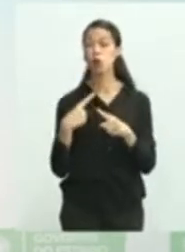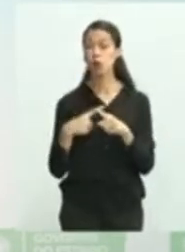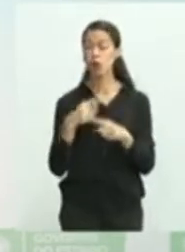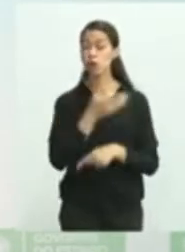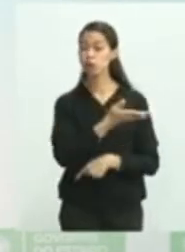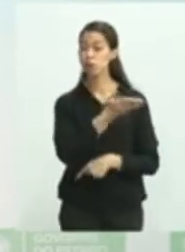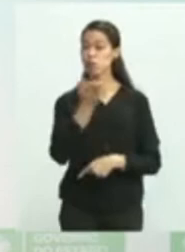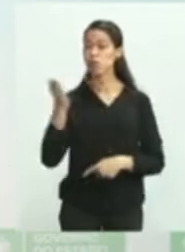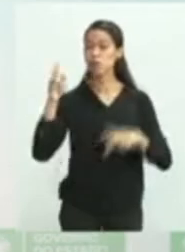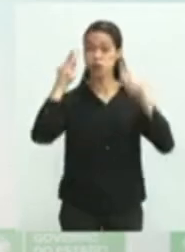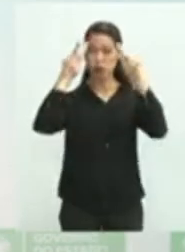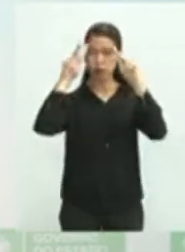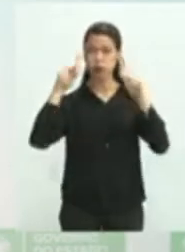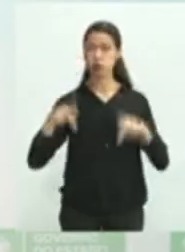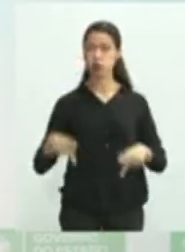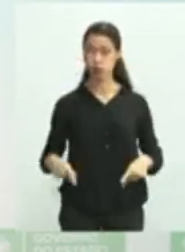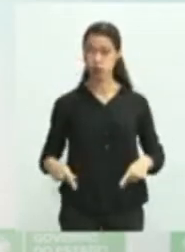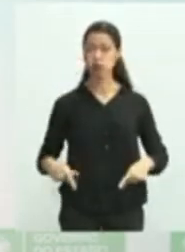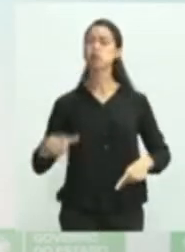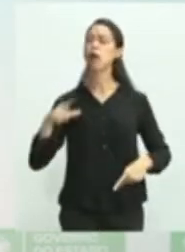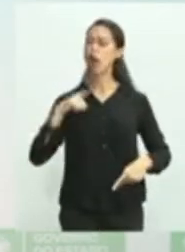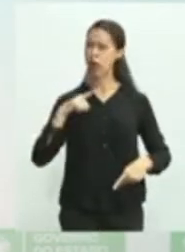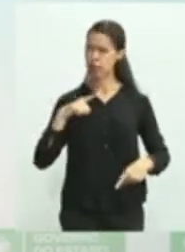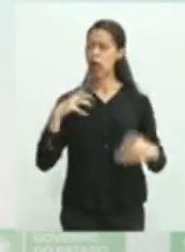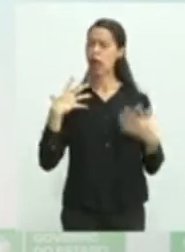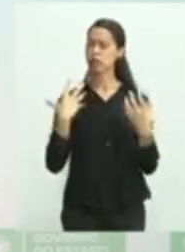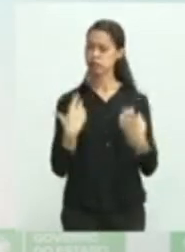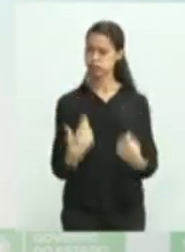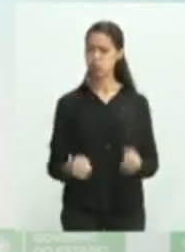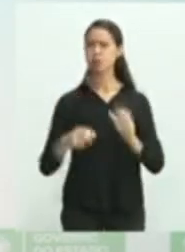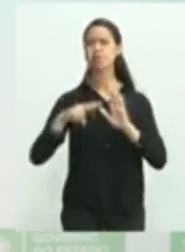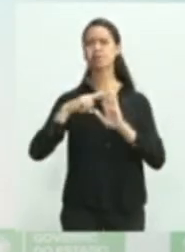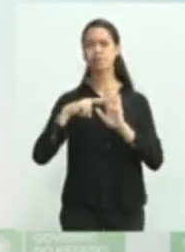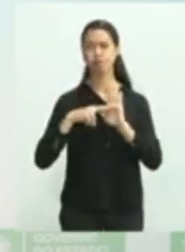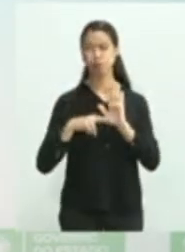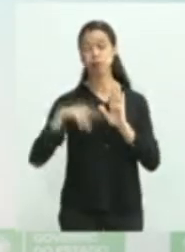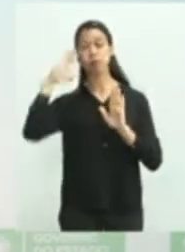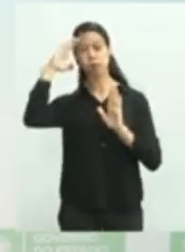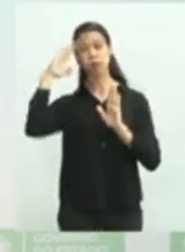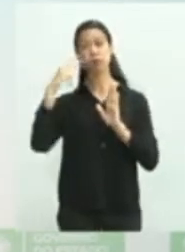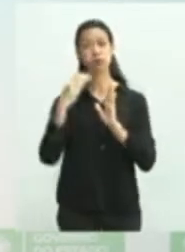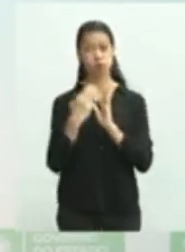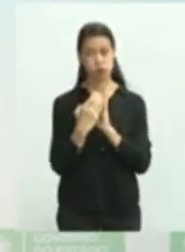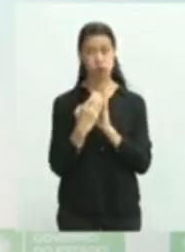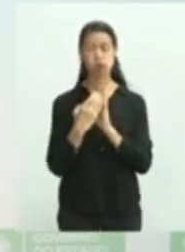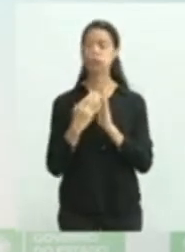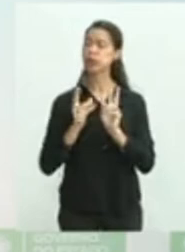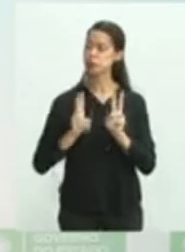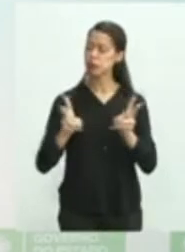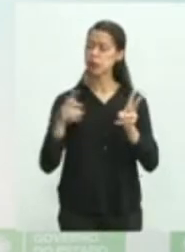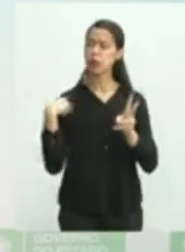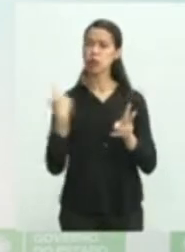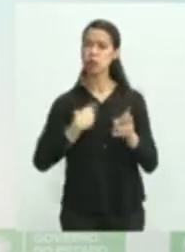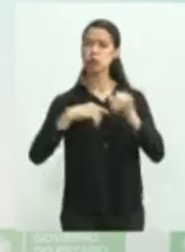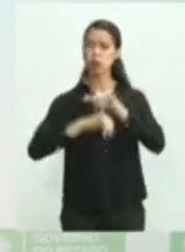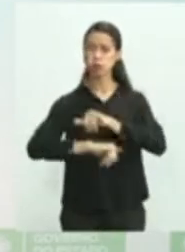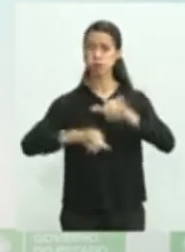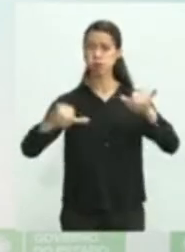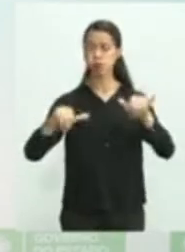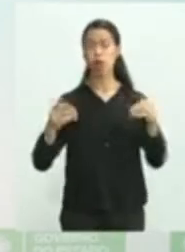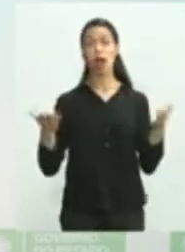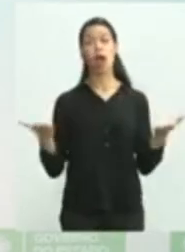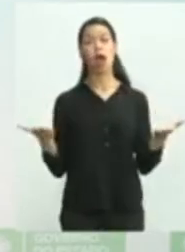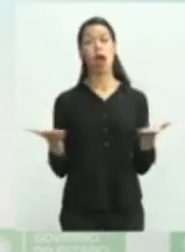população acerca das medidas restritivas que nós tomamos e divulgamos amplamente. Eu quero passar aqui